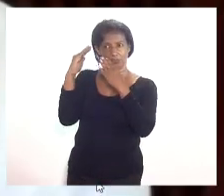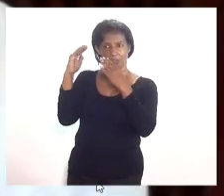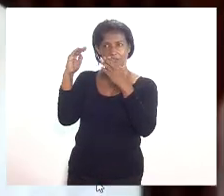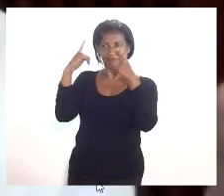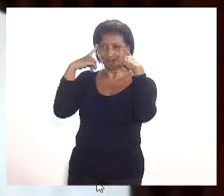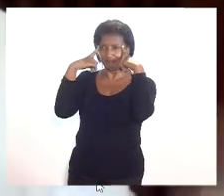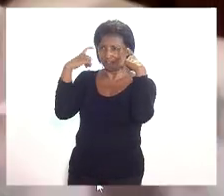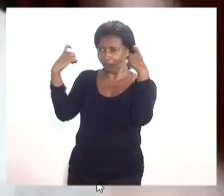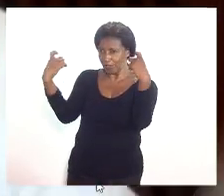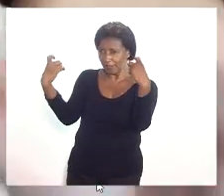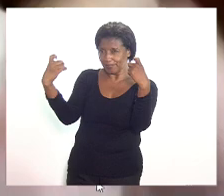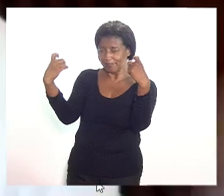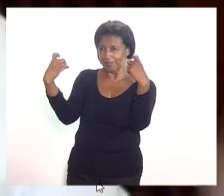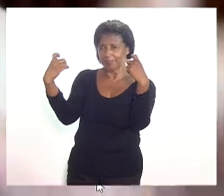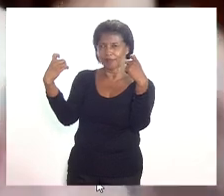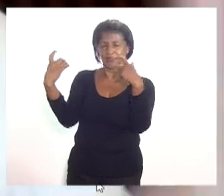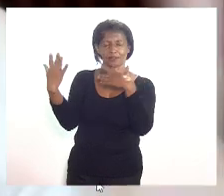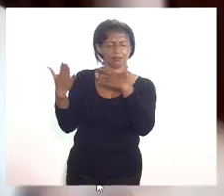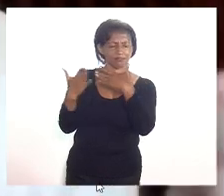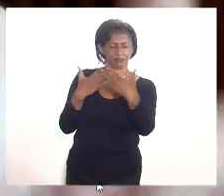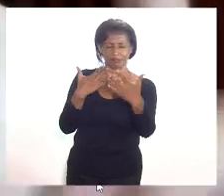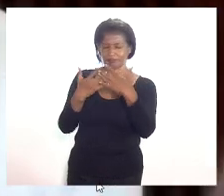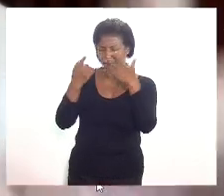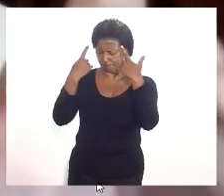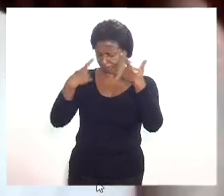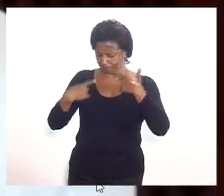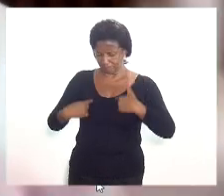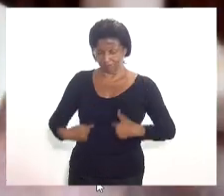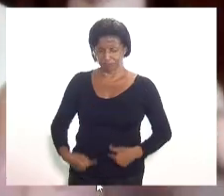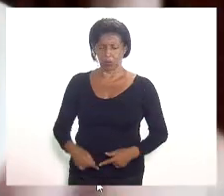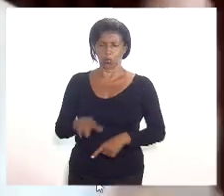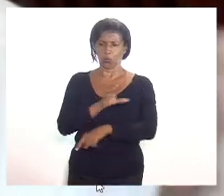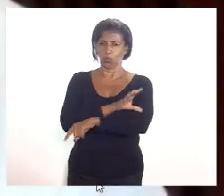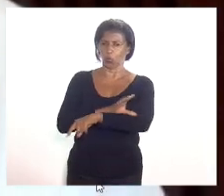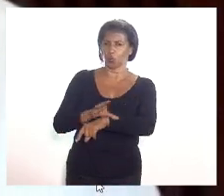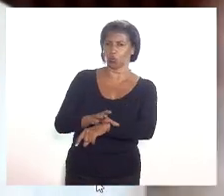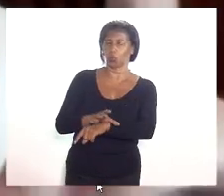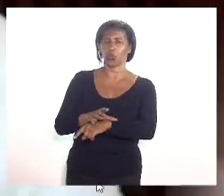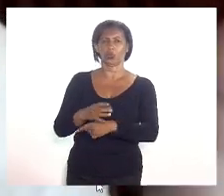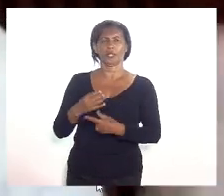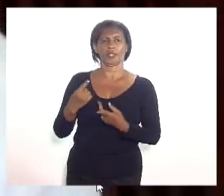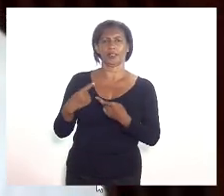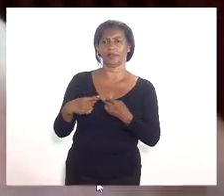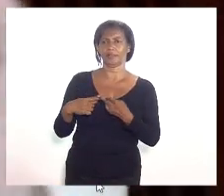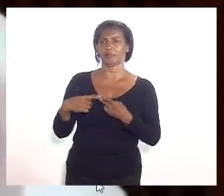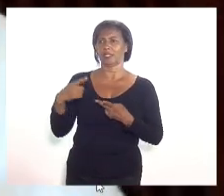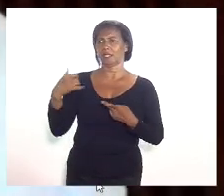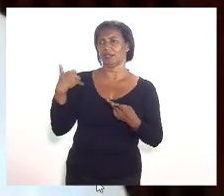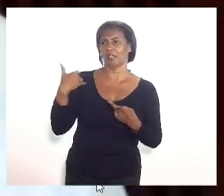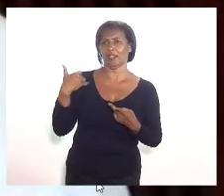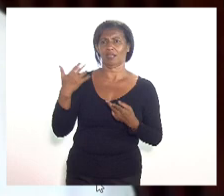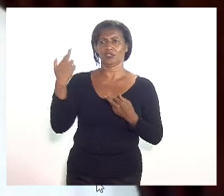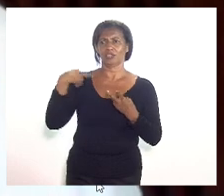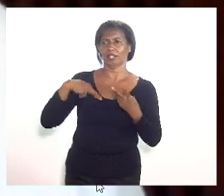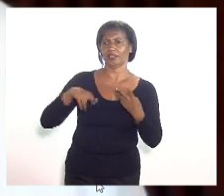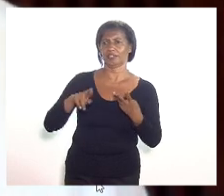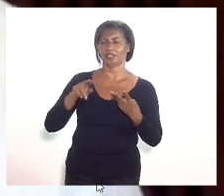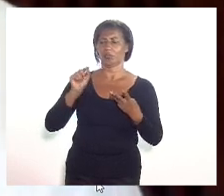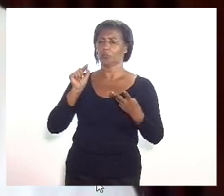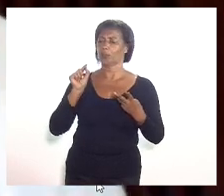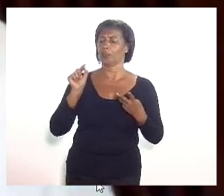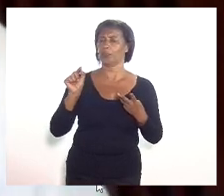natureza, raça, etnia, orientação sexual, renda, cultura, nível educacional, idade e religião. Ponto.